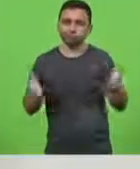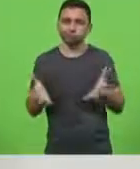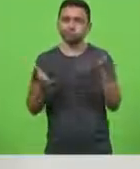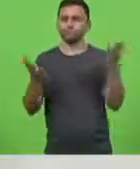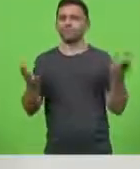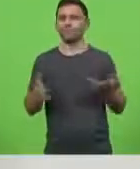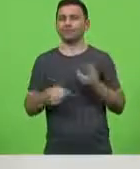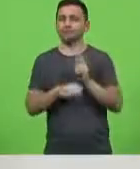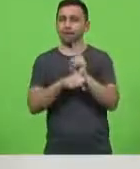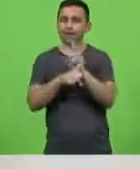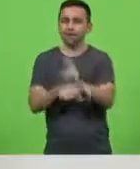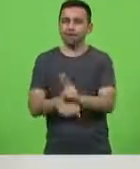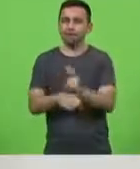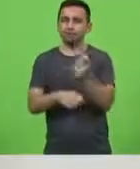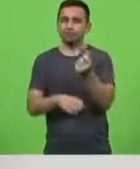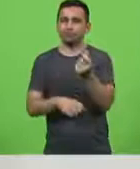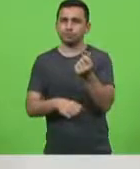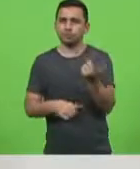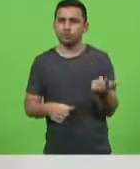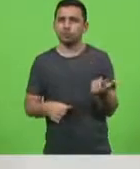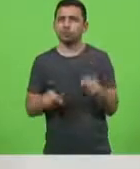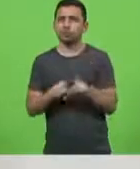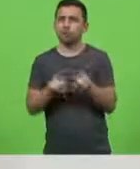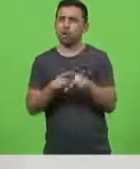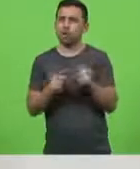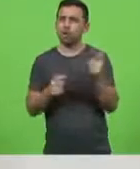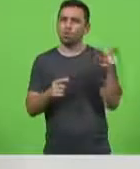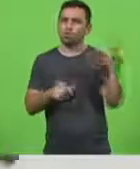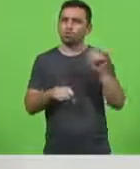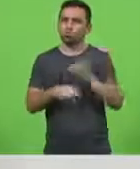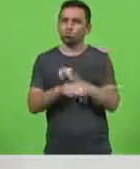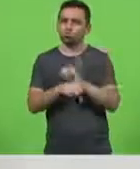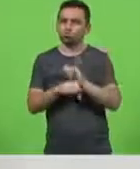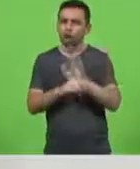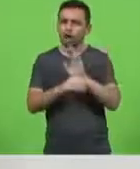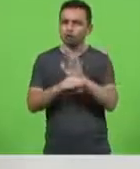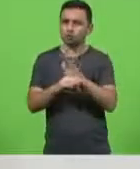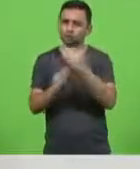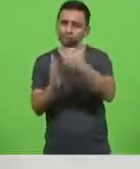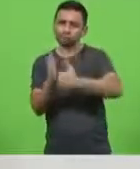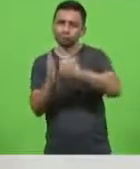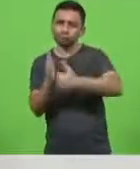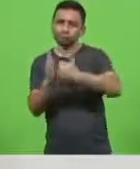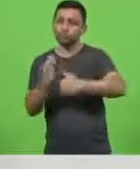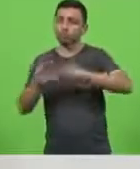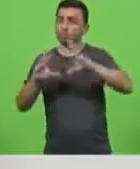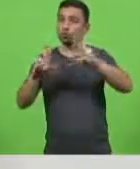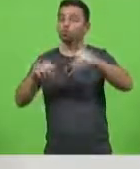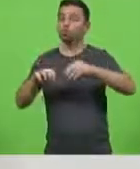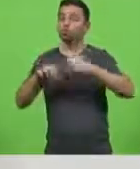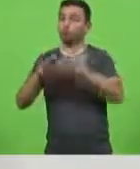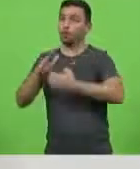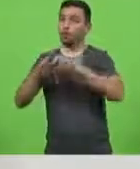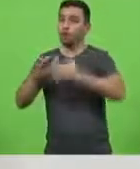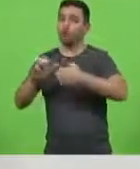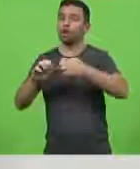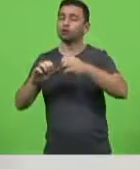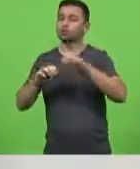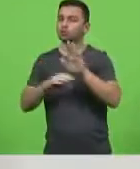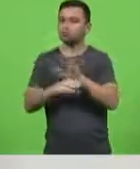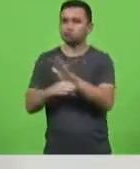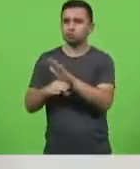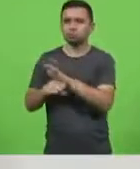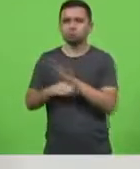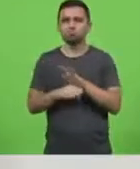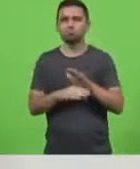créditos e outras medidas de subsídio aos empreendedores catarinenses de diversos setores